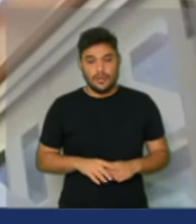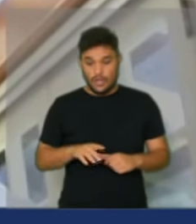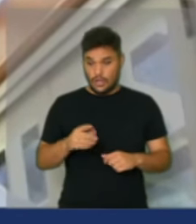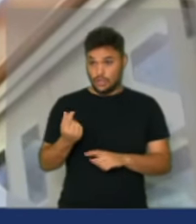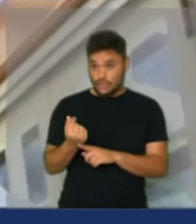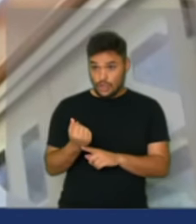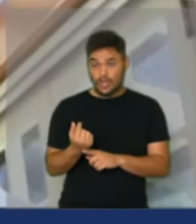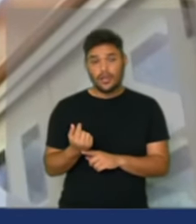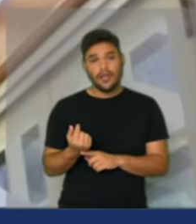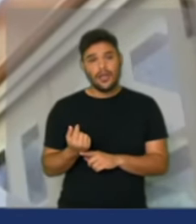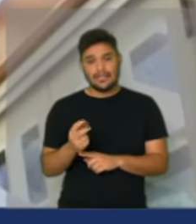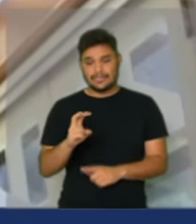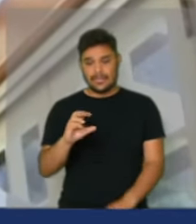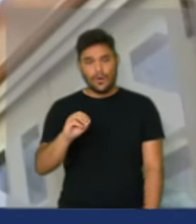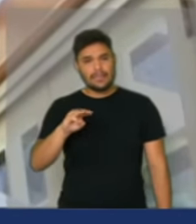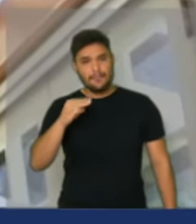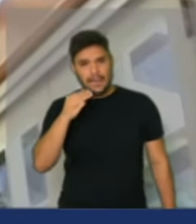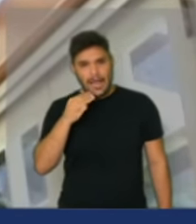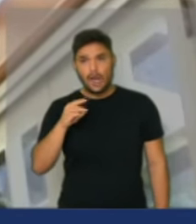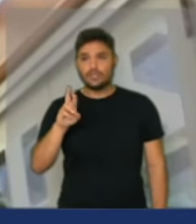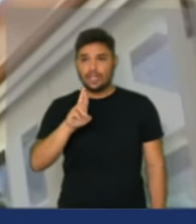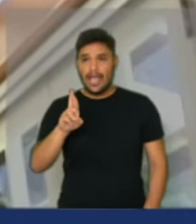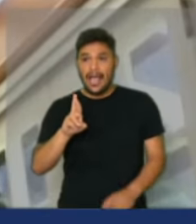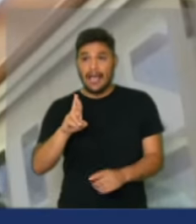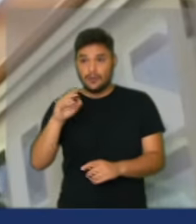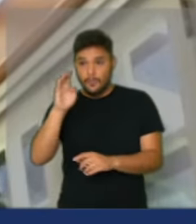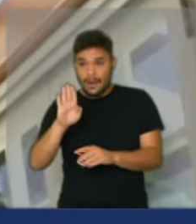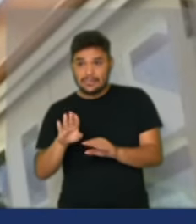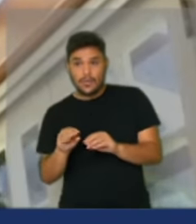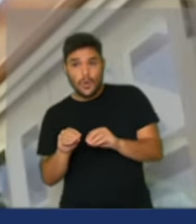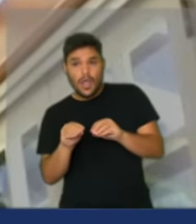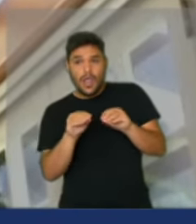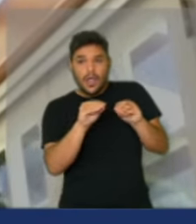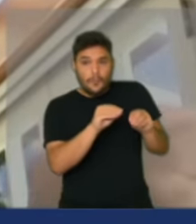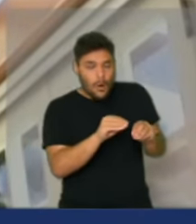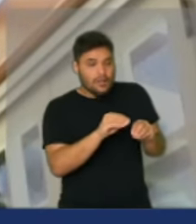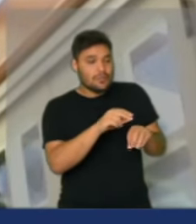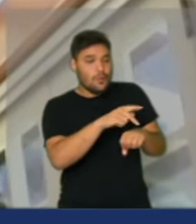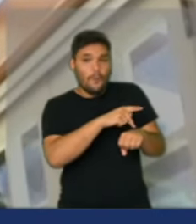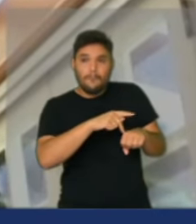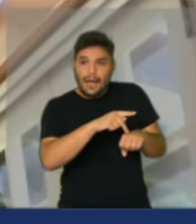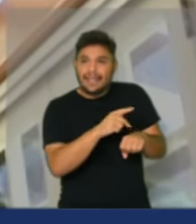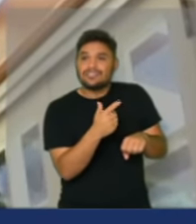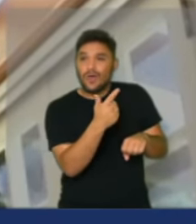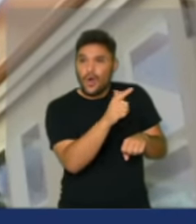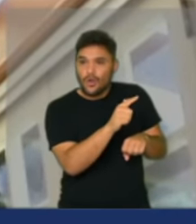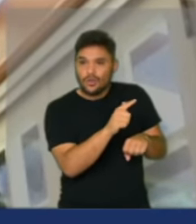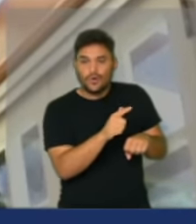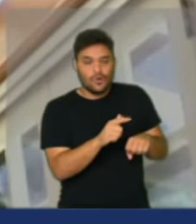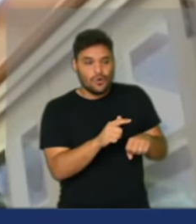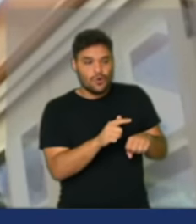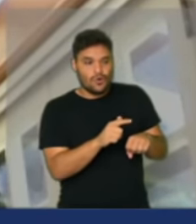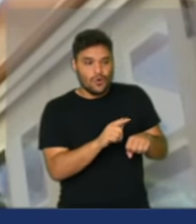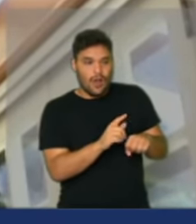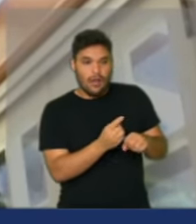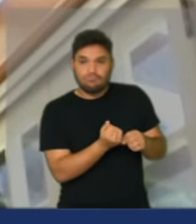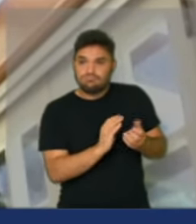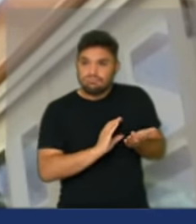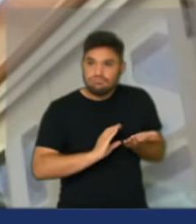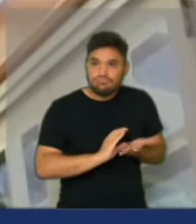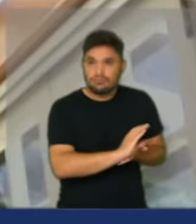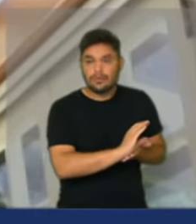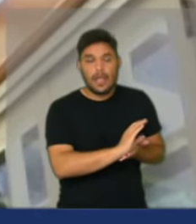esses 50 milhões de reais do Brasil e leve para um paraíso fiscal. Esterilize ele lá como um capital vadio